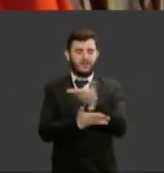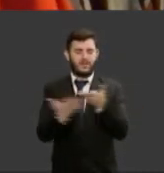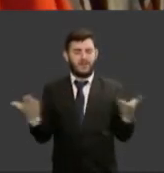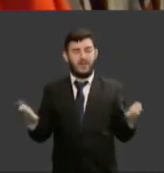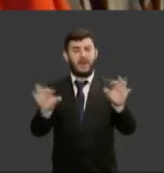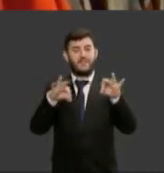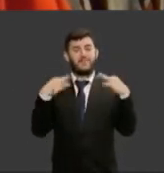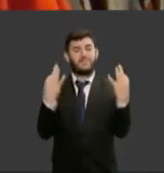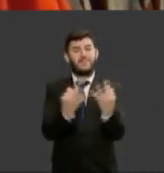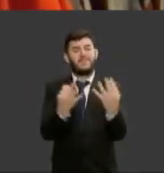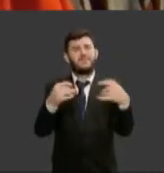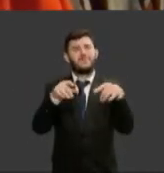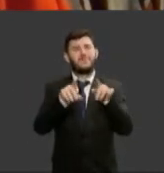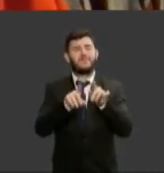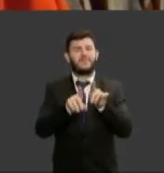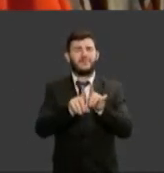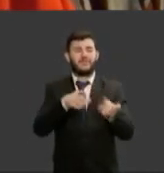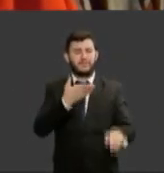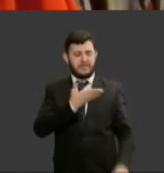familiares e amigos